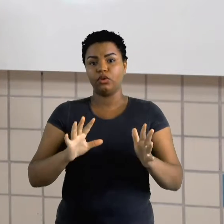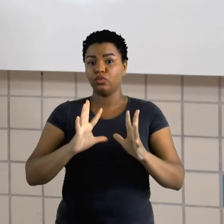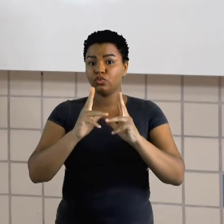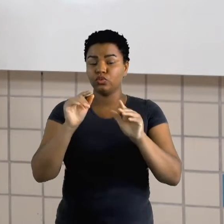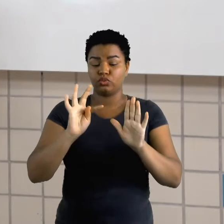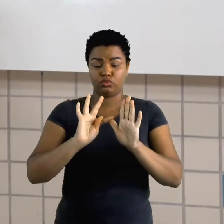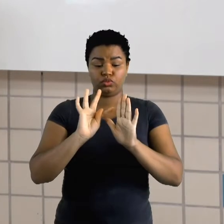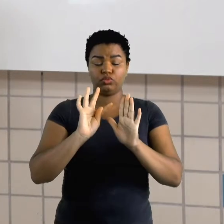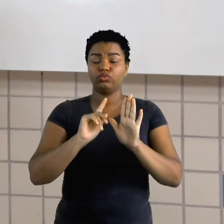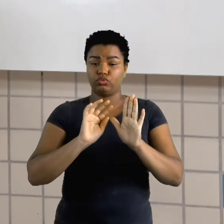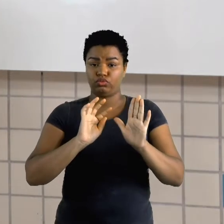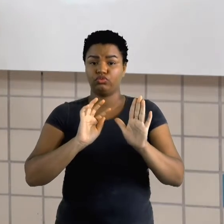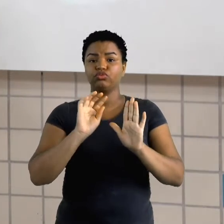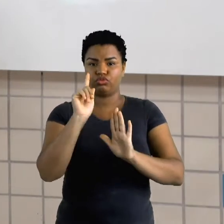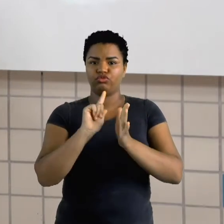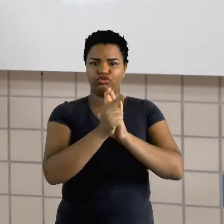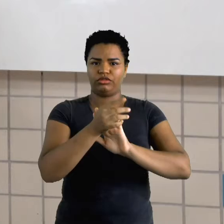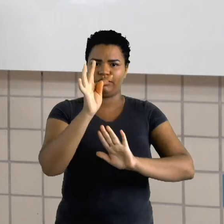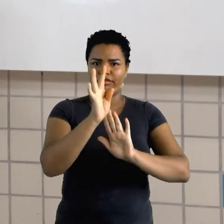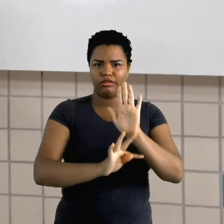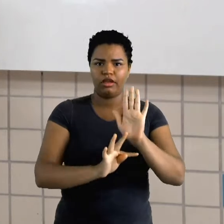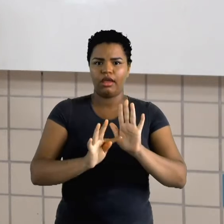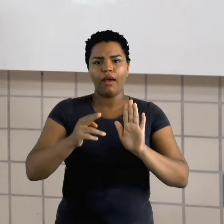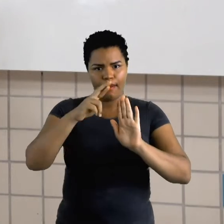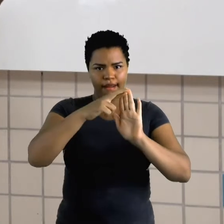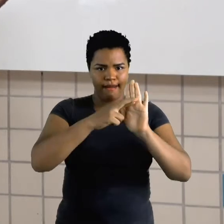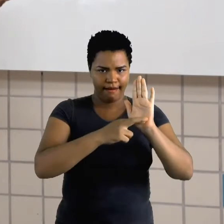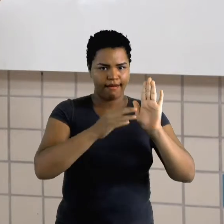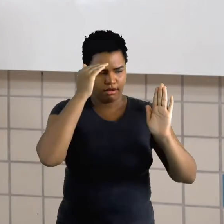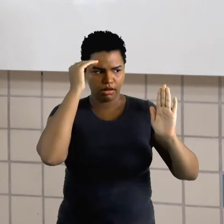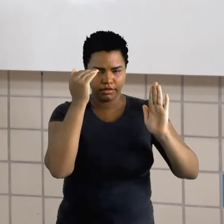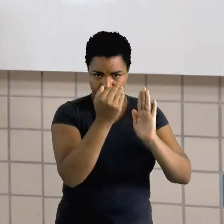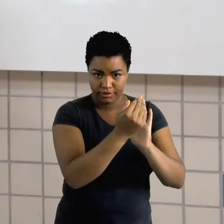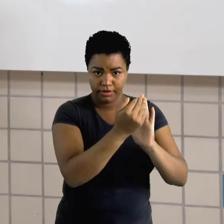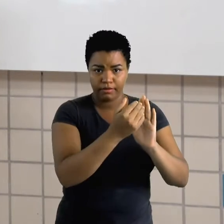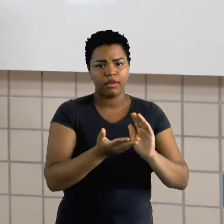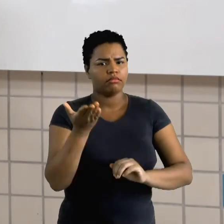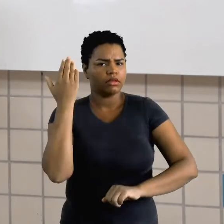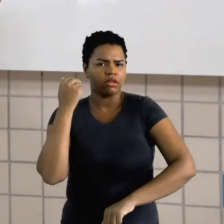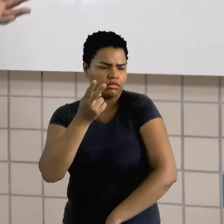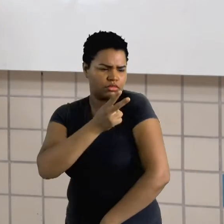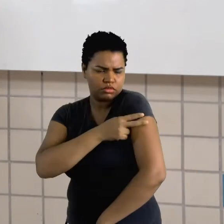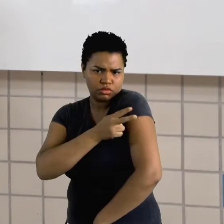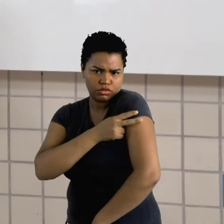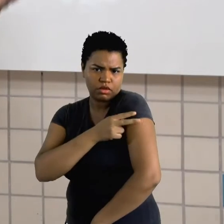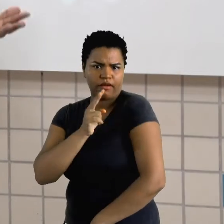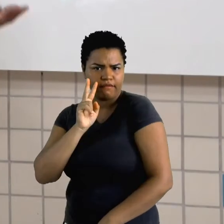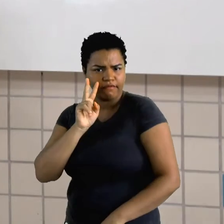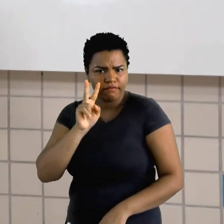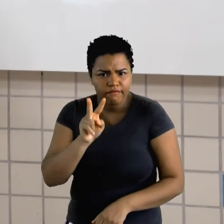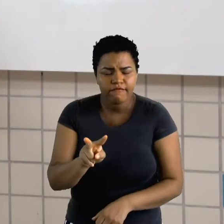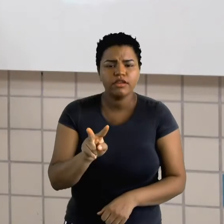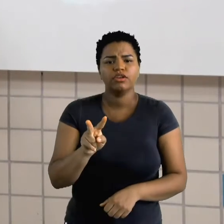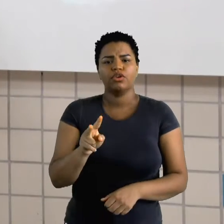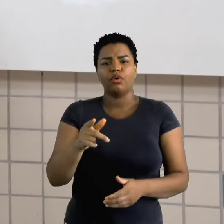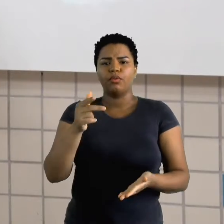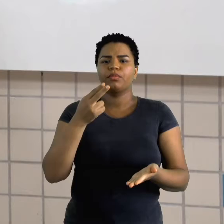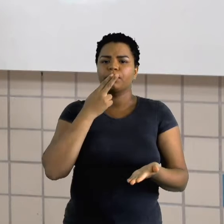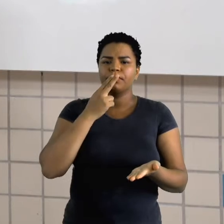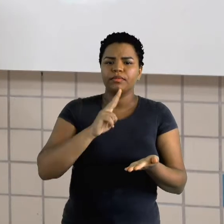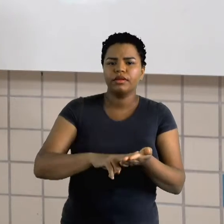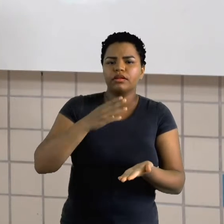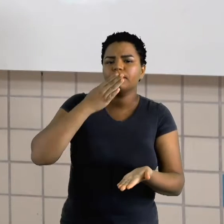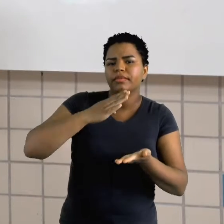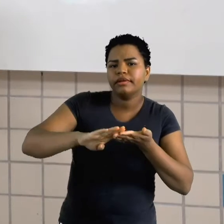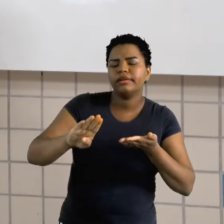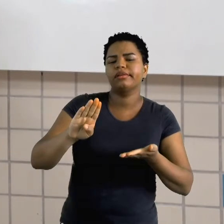regra. Nós vimos lá, lá no segundo ano, vocês viram sobre bilhete, cartão. Aqui no terceiro ano,